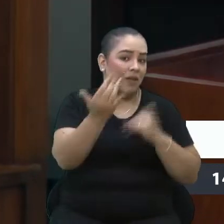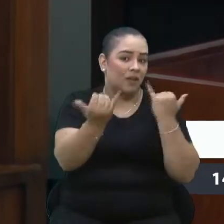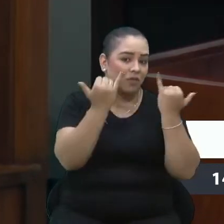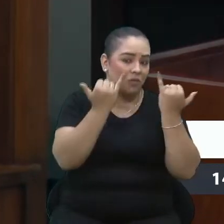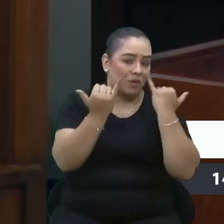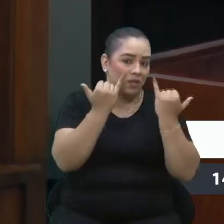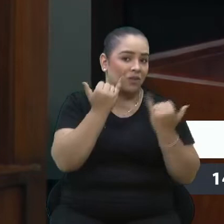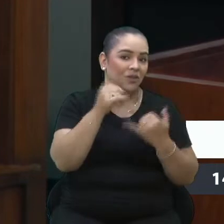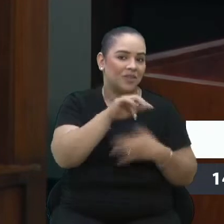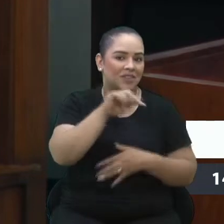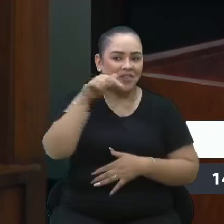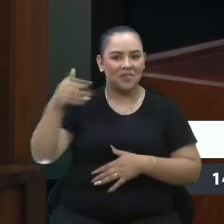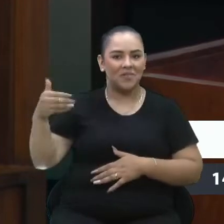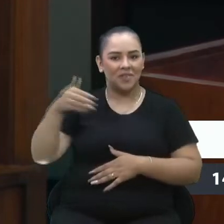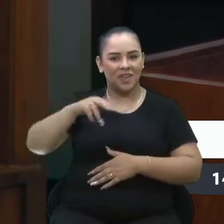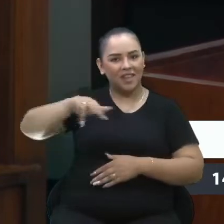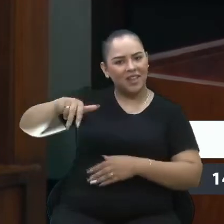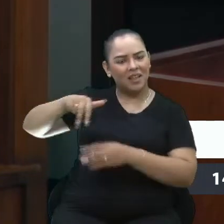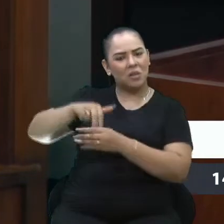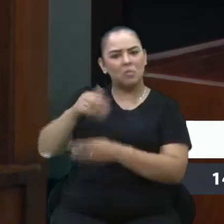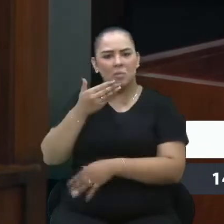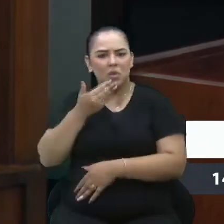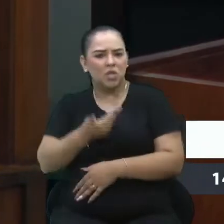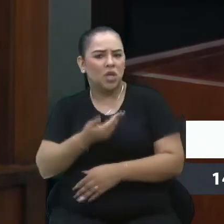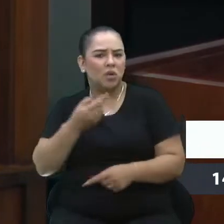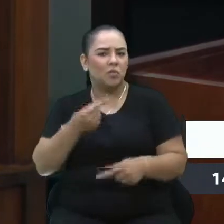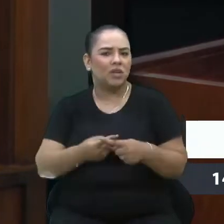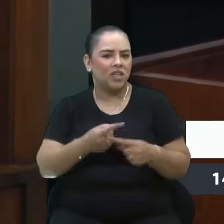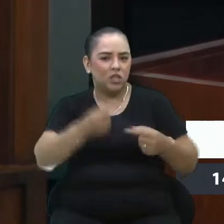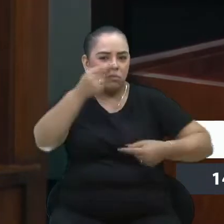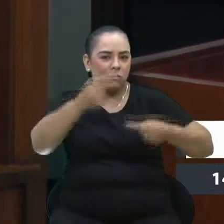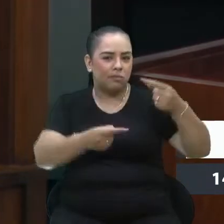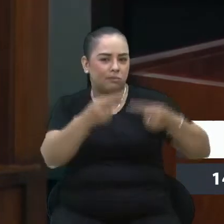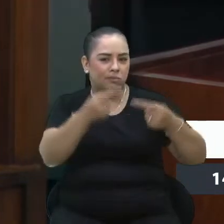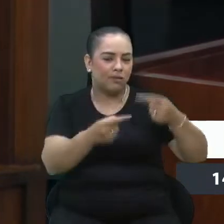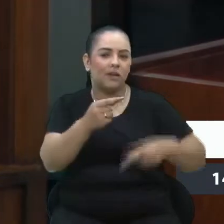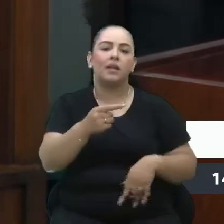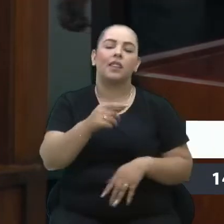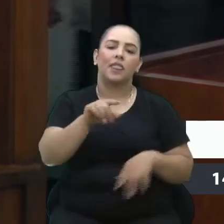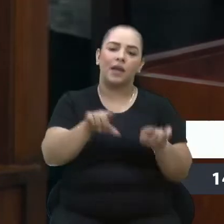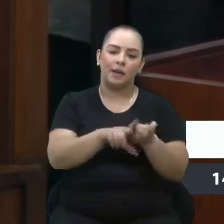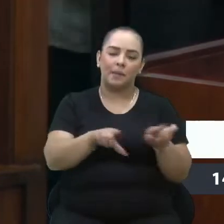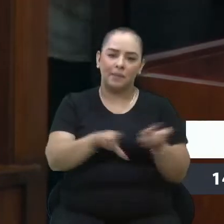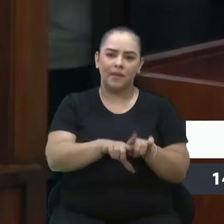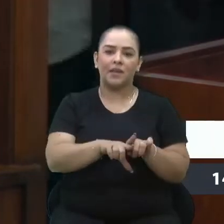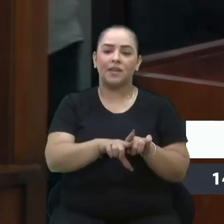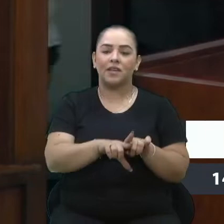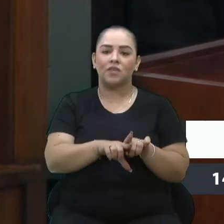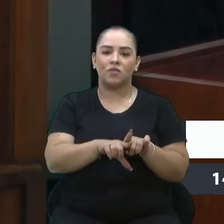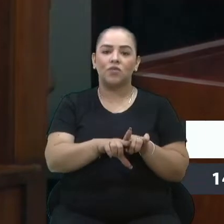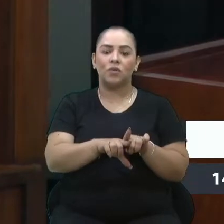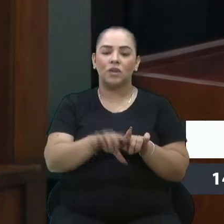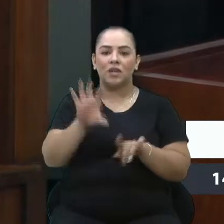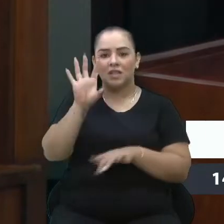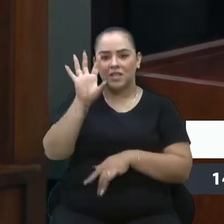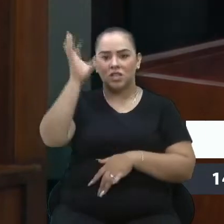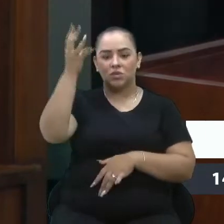tribuna solicitar. Porque foi debatido aqui, foi discutido e definido pela maioria dos líderes.